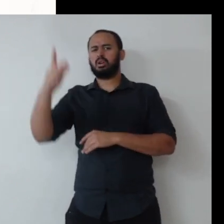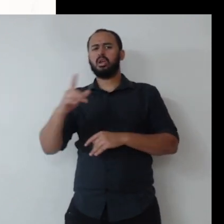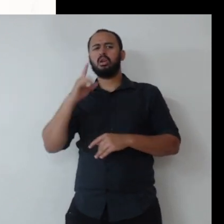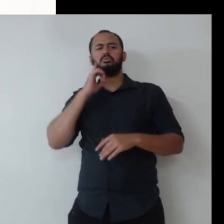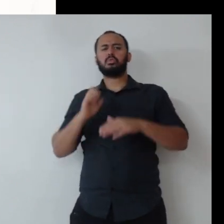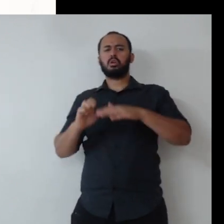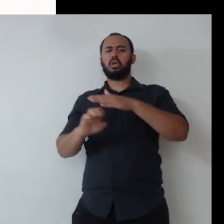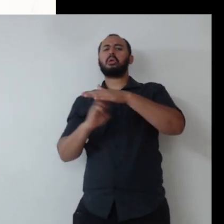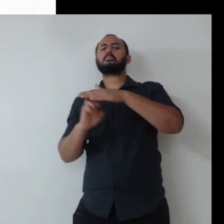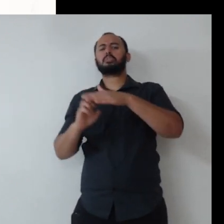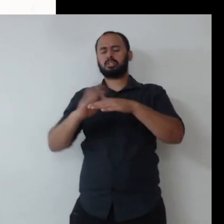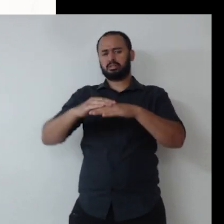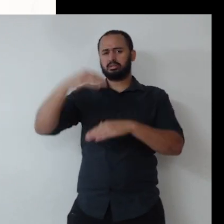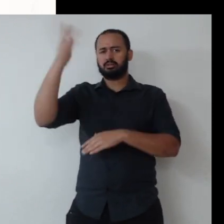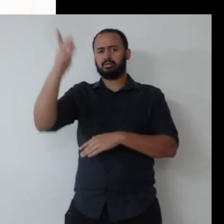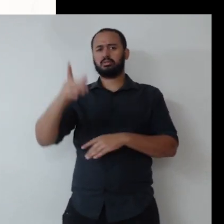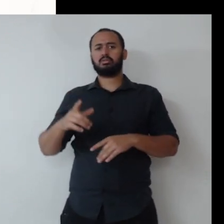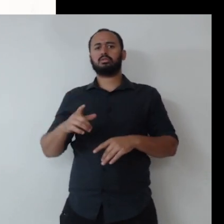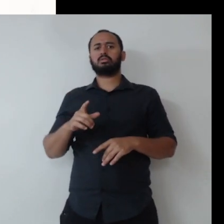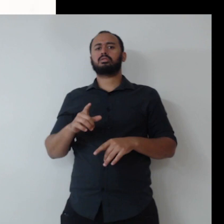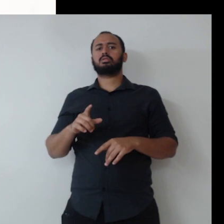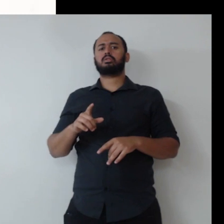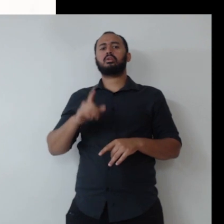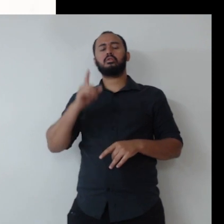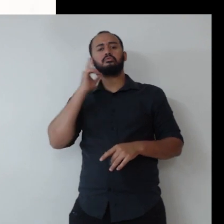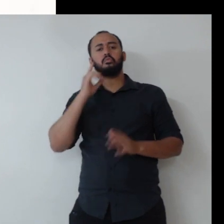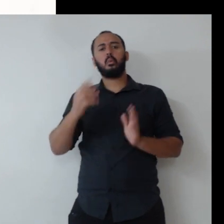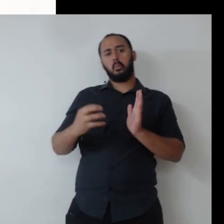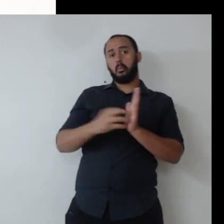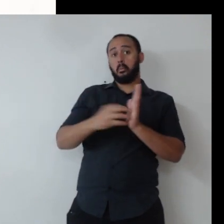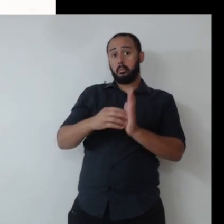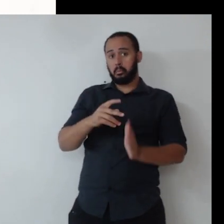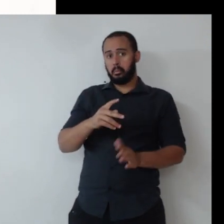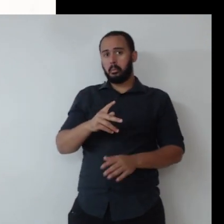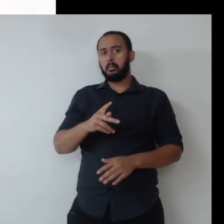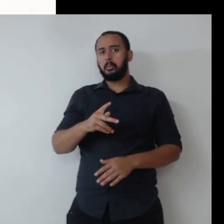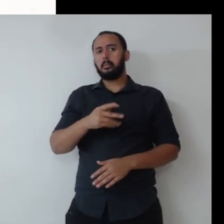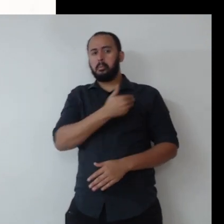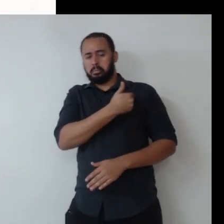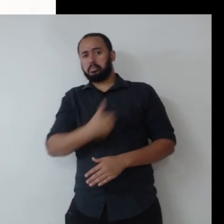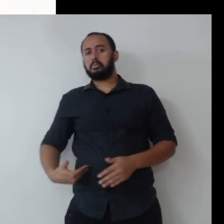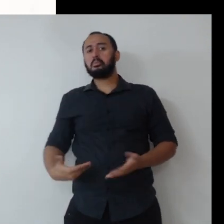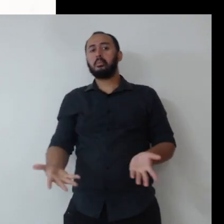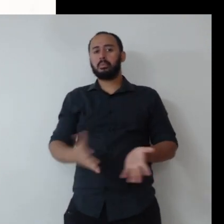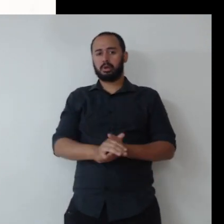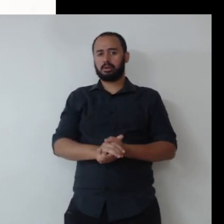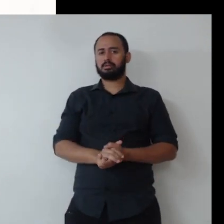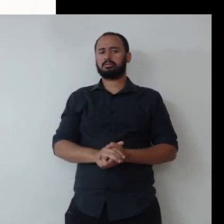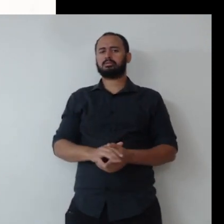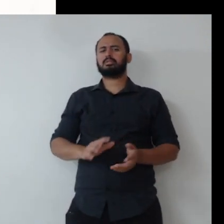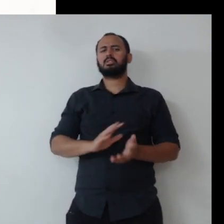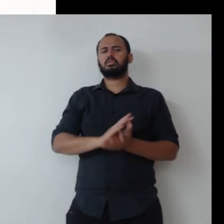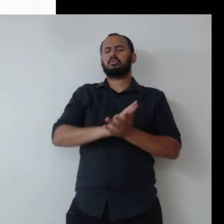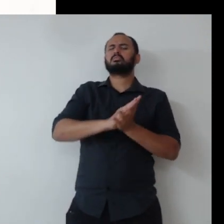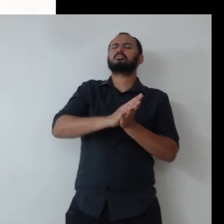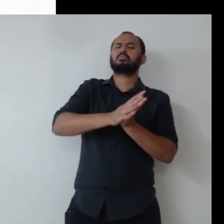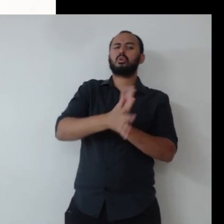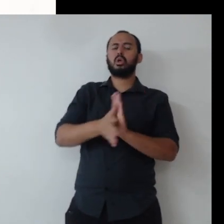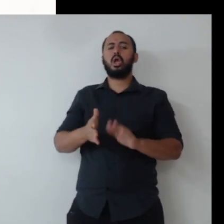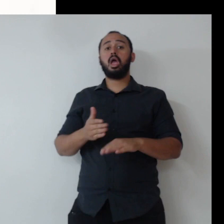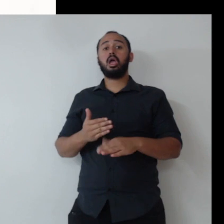empresarial, no nível de setor público, diversos, diversas iniciativas